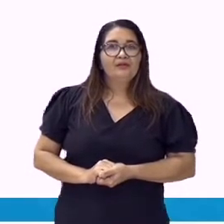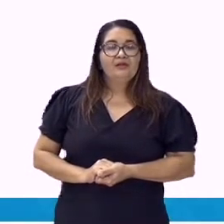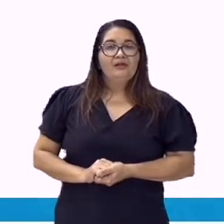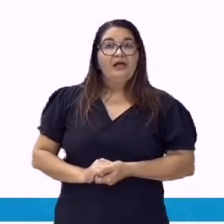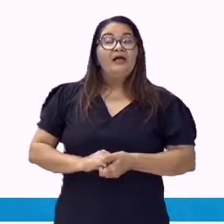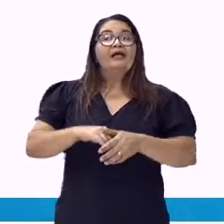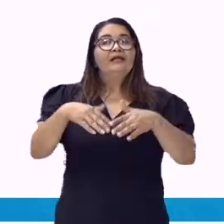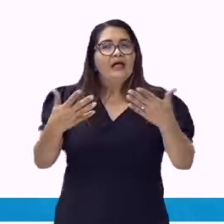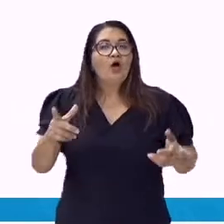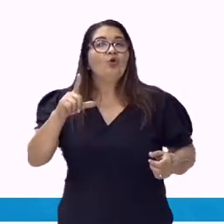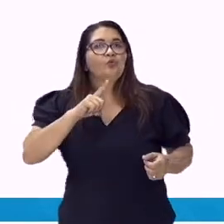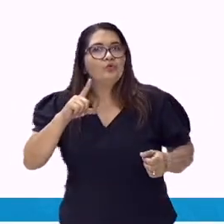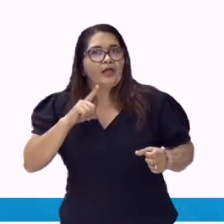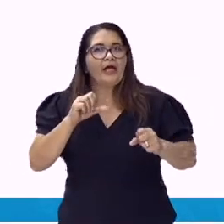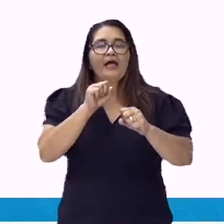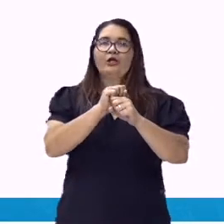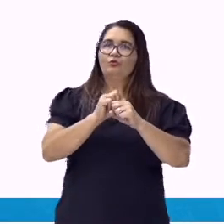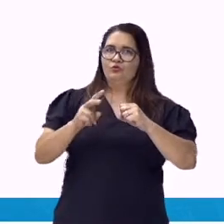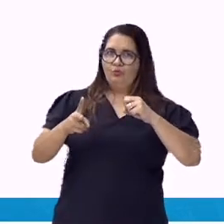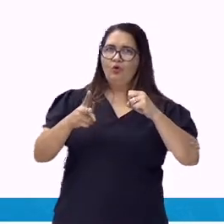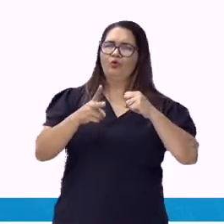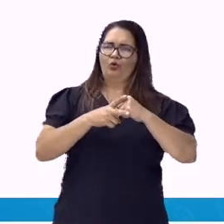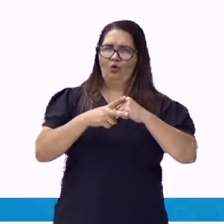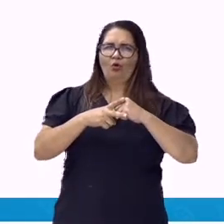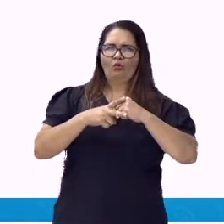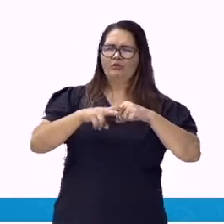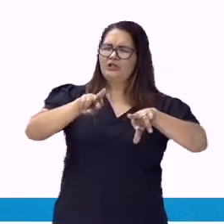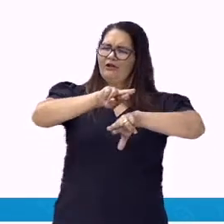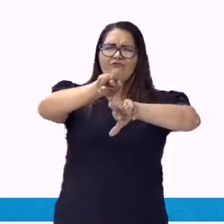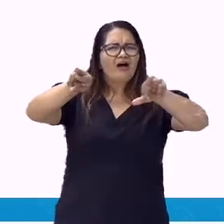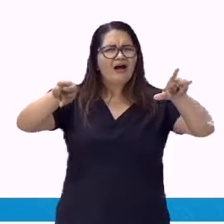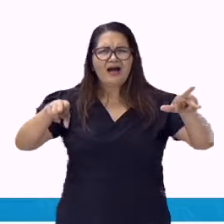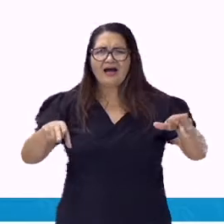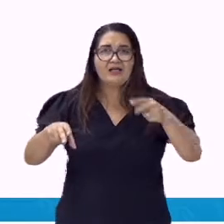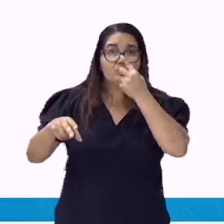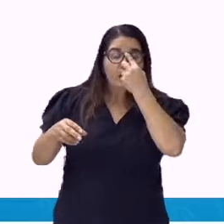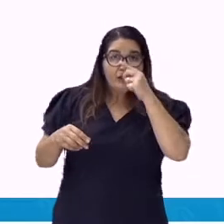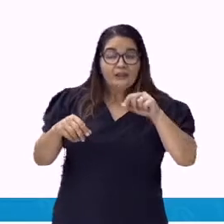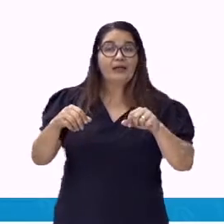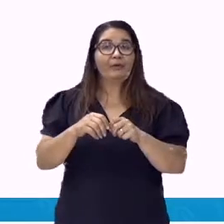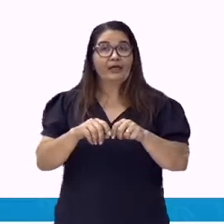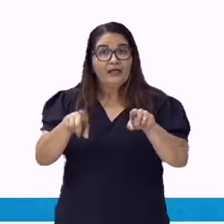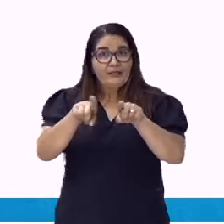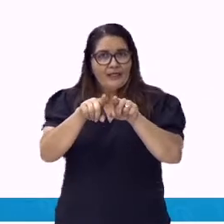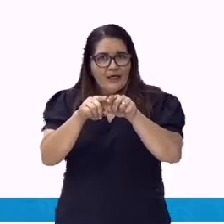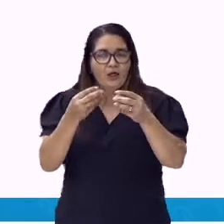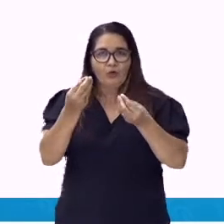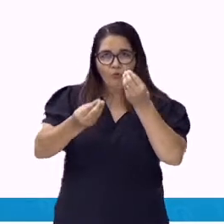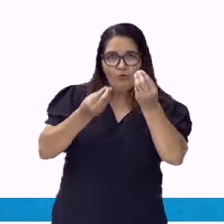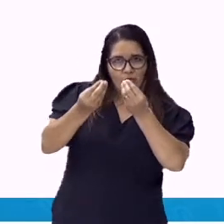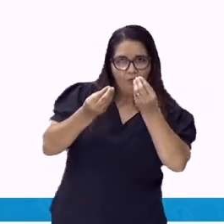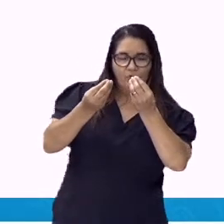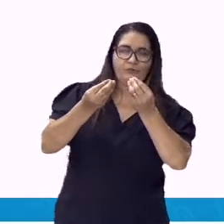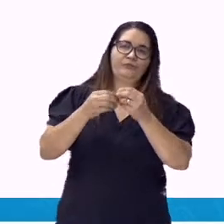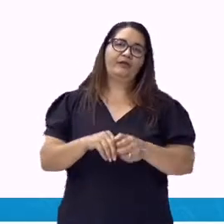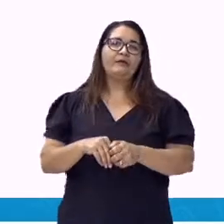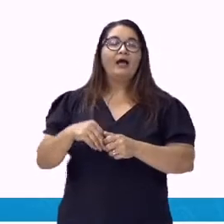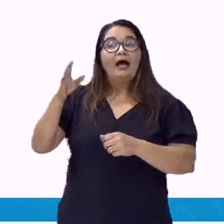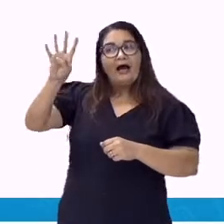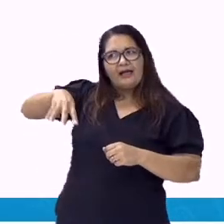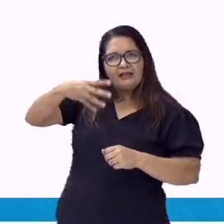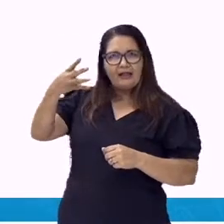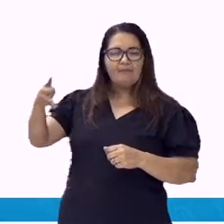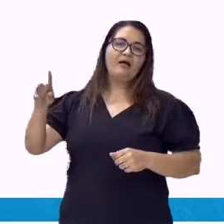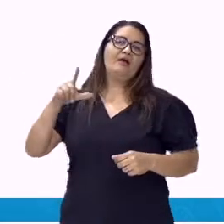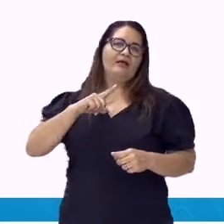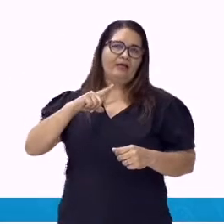Existem os pronomes indefinidos, variáveis e invariáveis. Observem agora a tabela. São